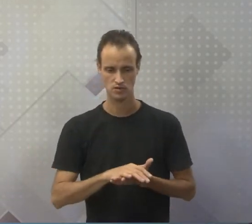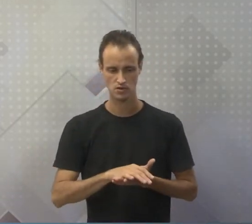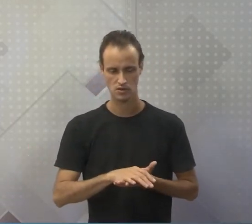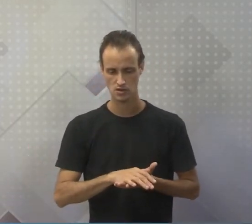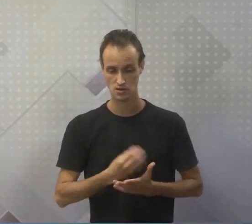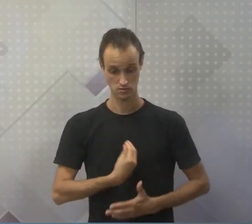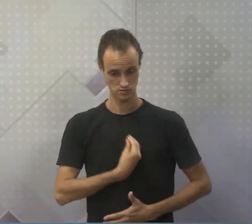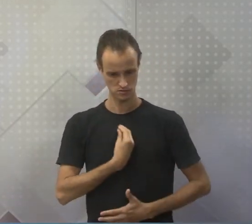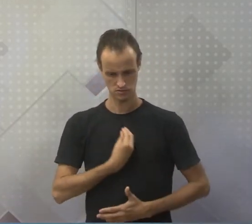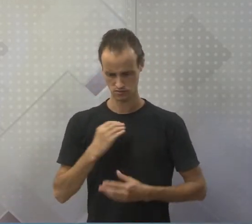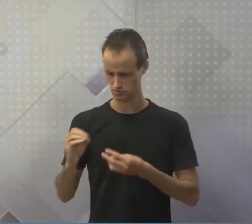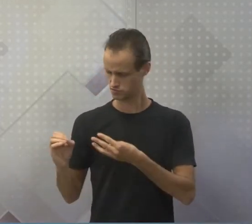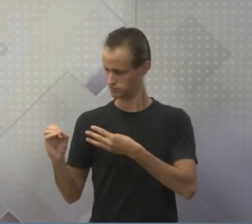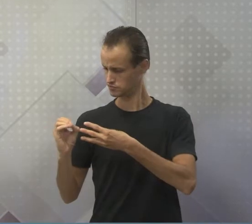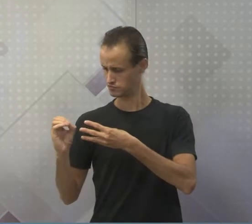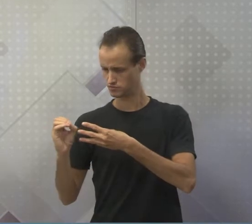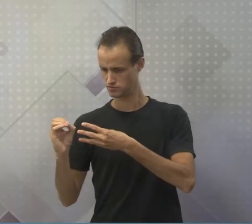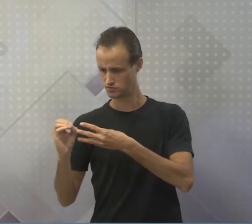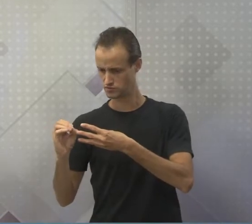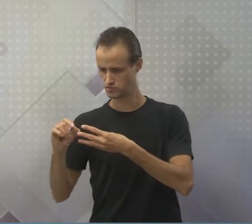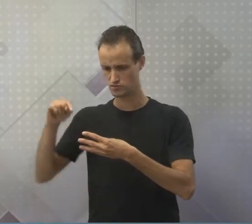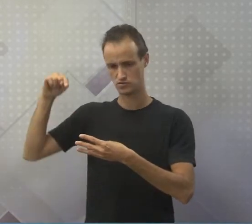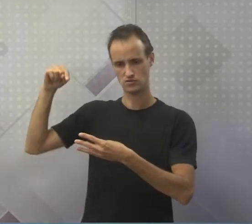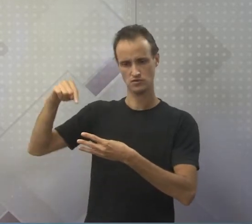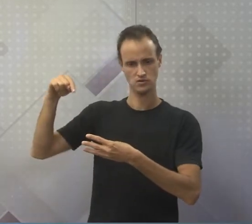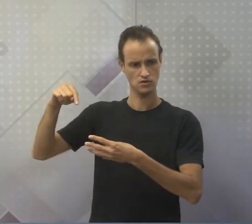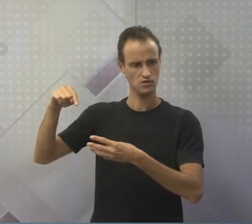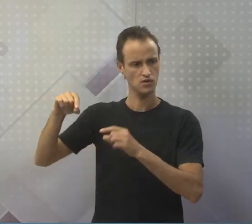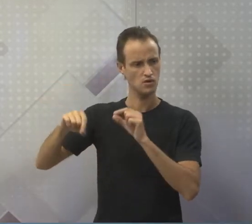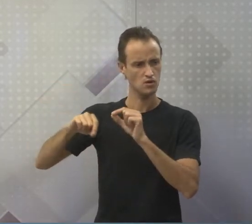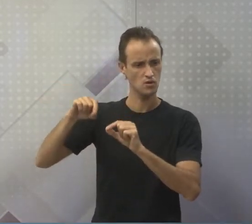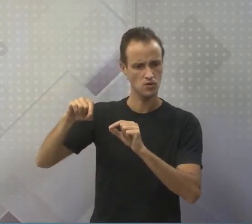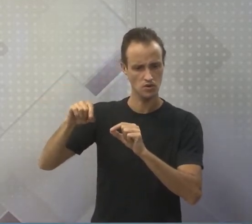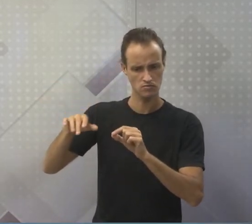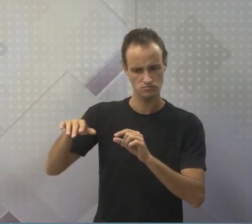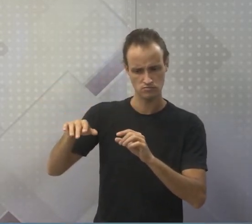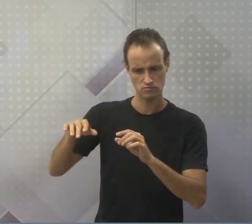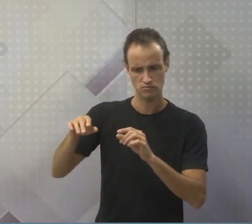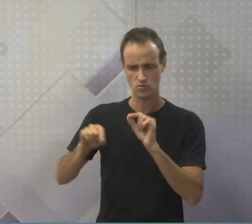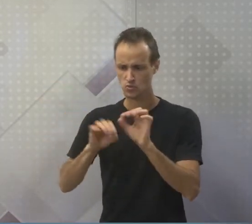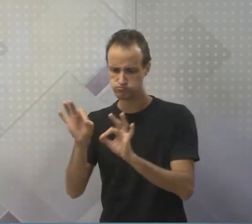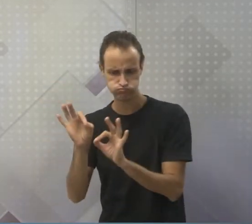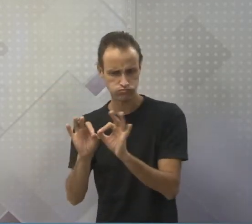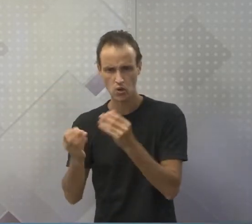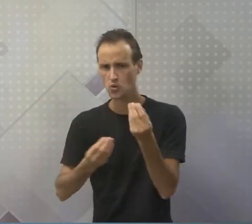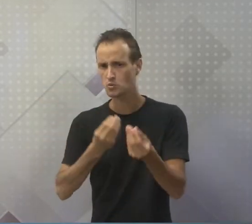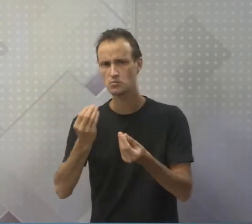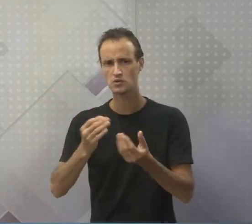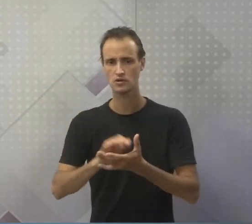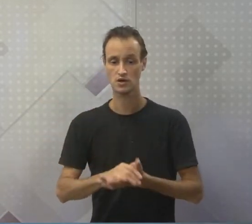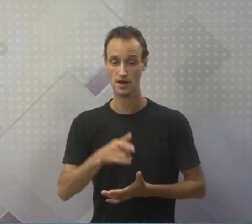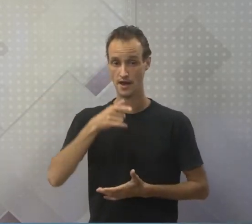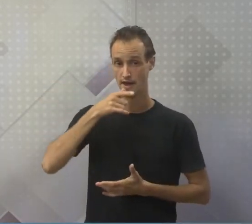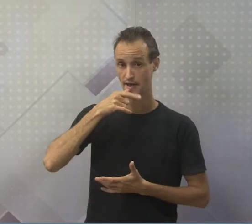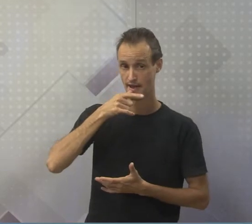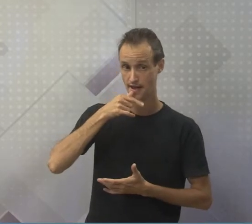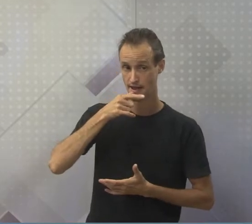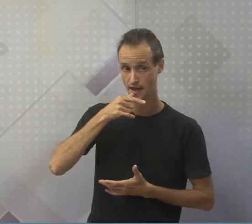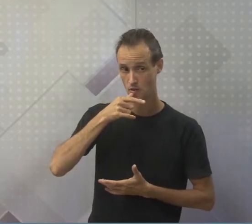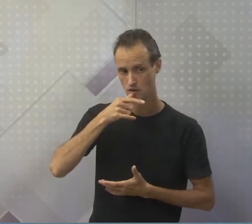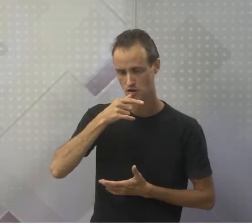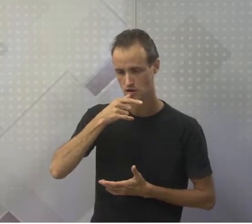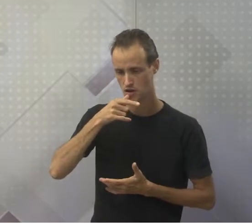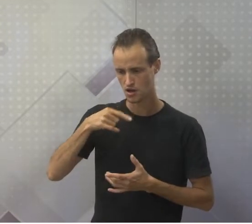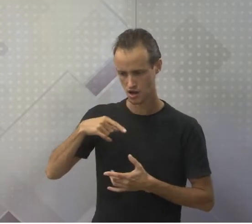é formado por célula, qual é o elemento que dá a matriz dessa formação? Você fala água. Então,